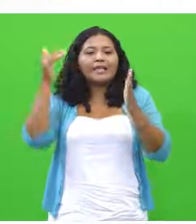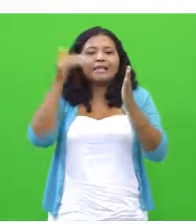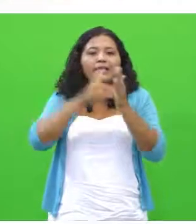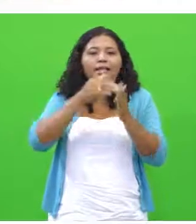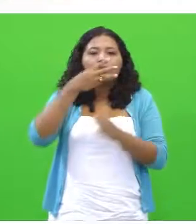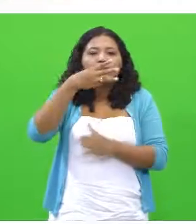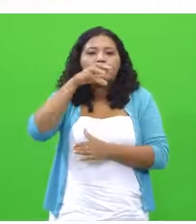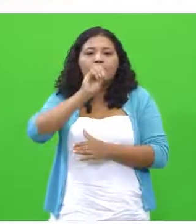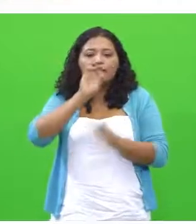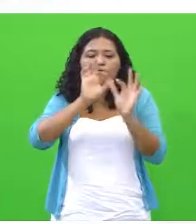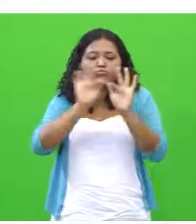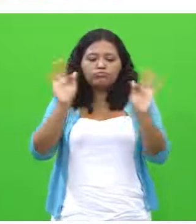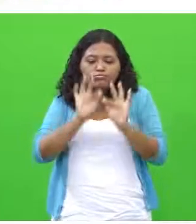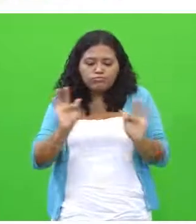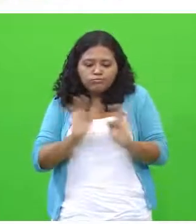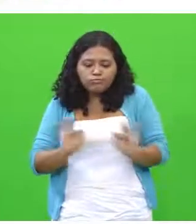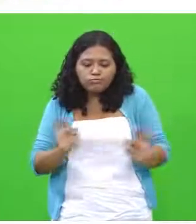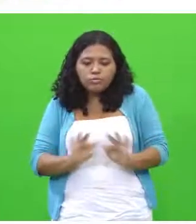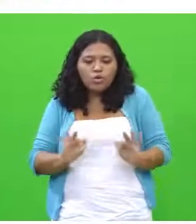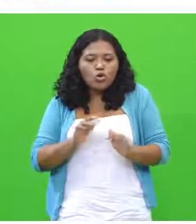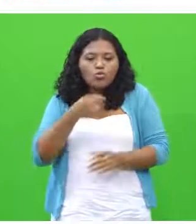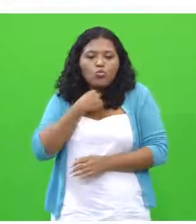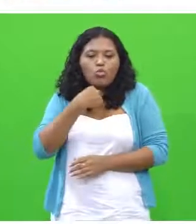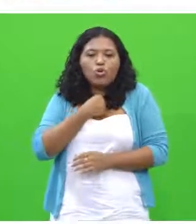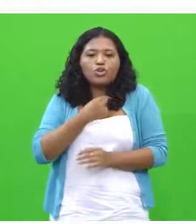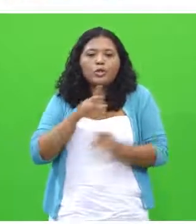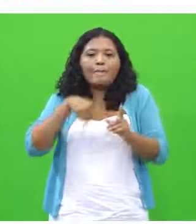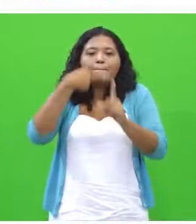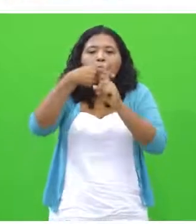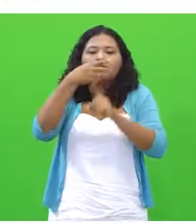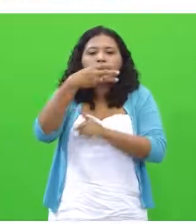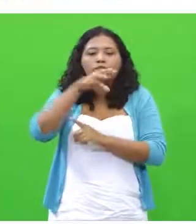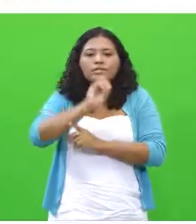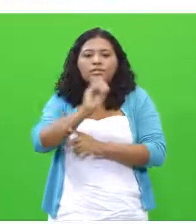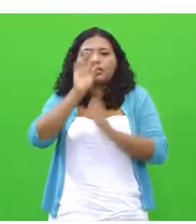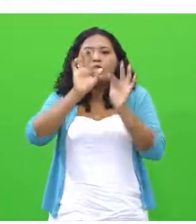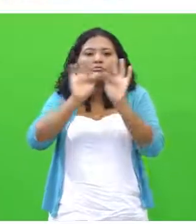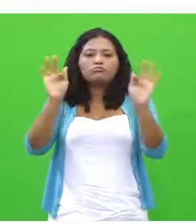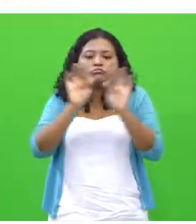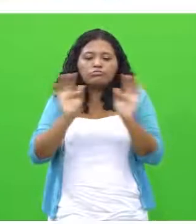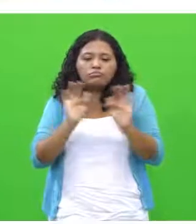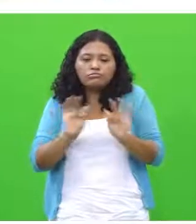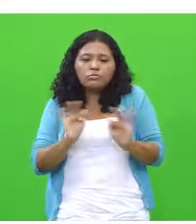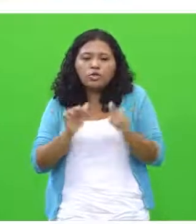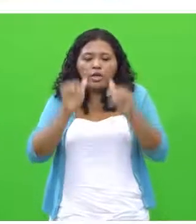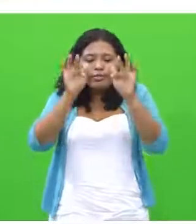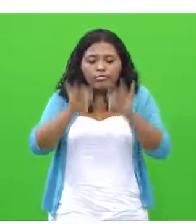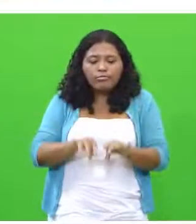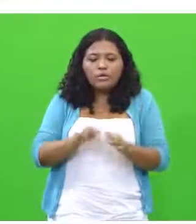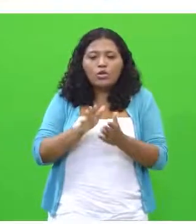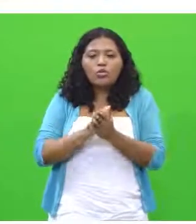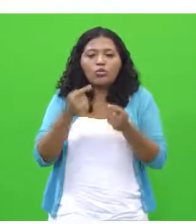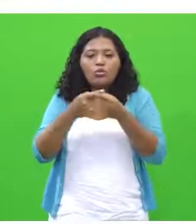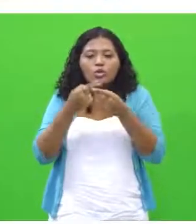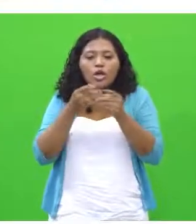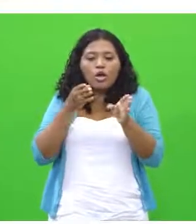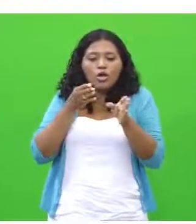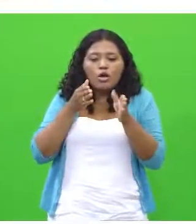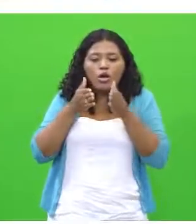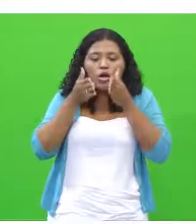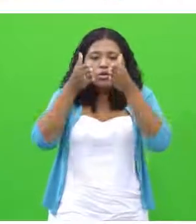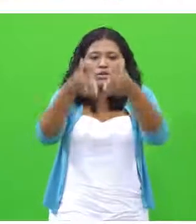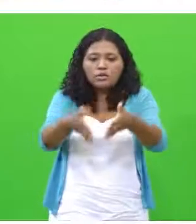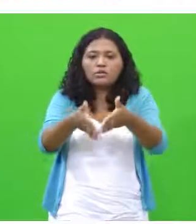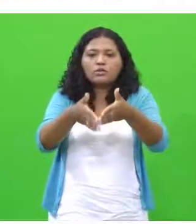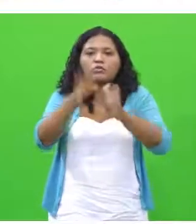Procurar não passar dessas 30 linhas porque a orientação da proposta de redação está bem clara.